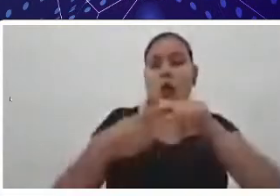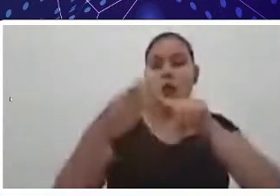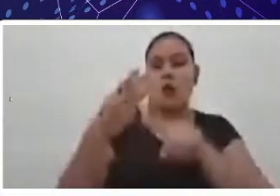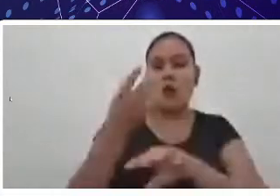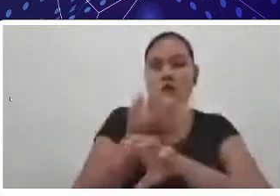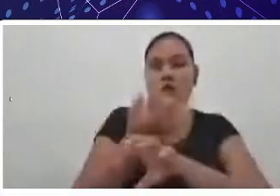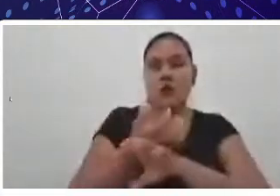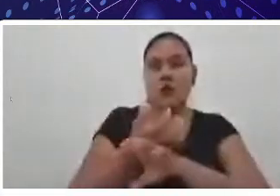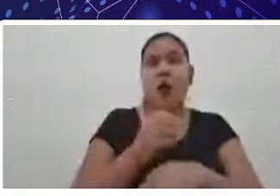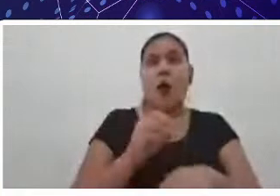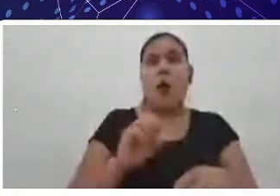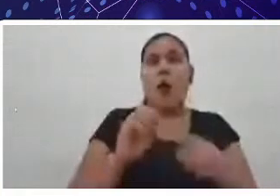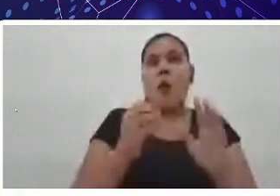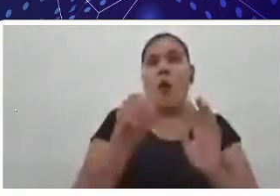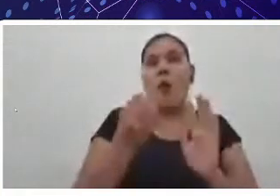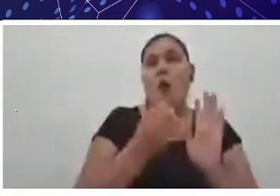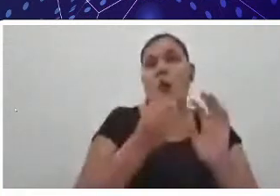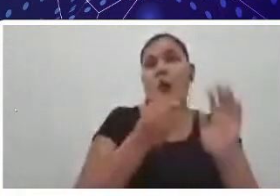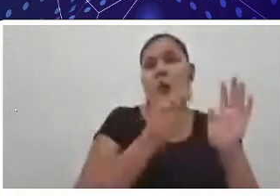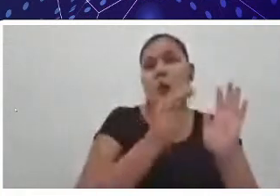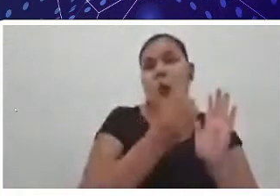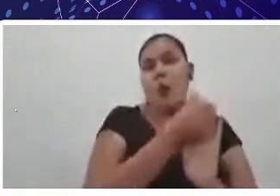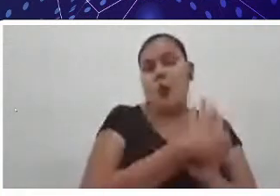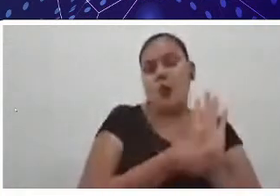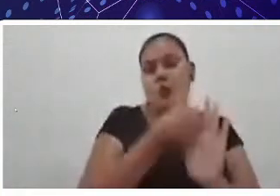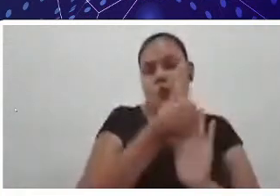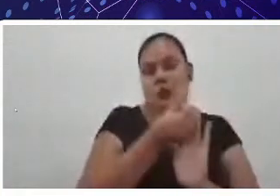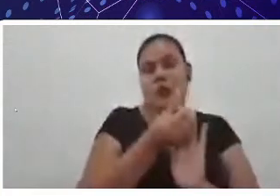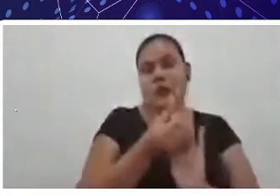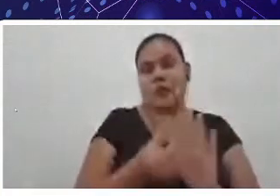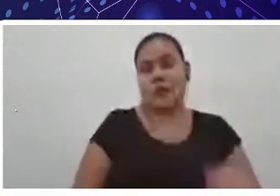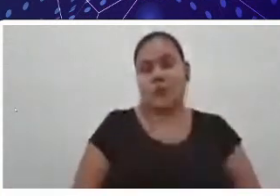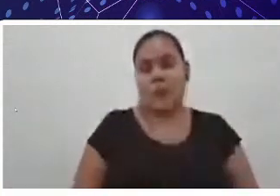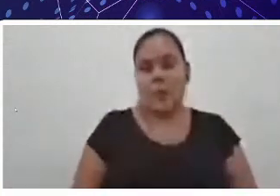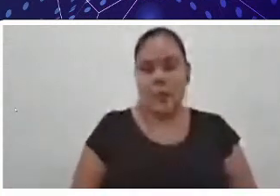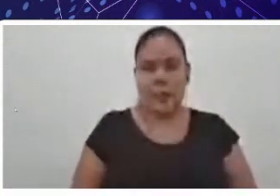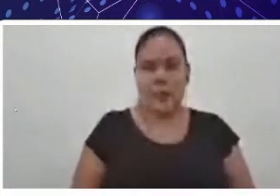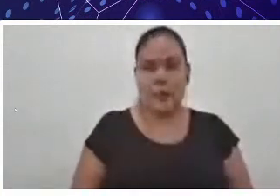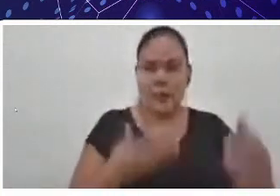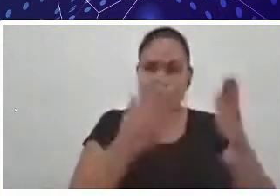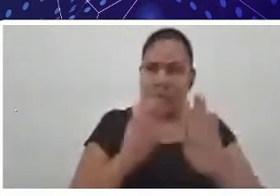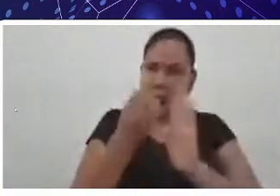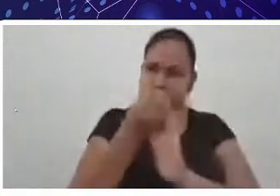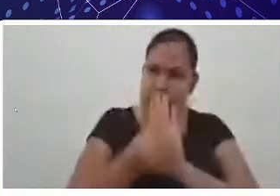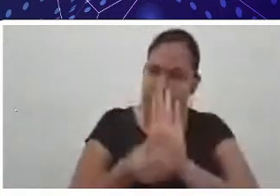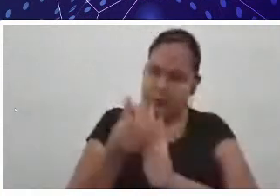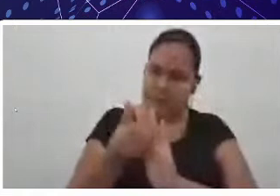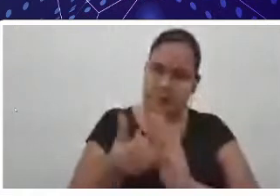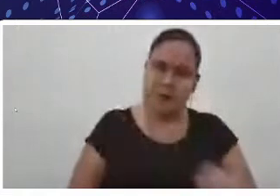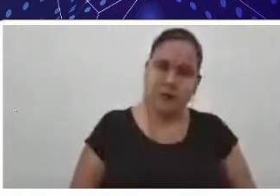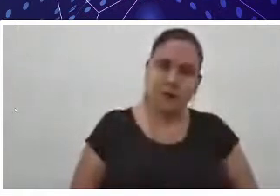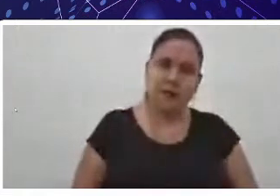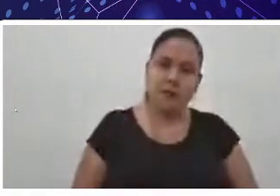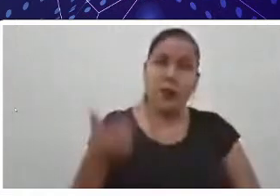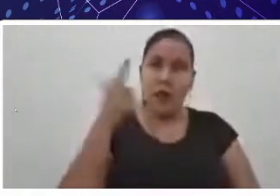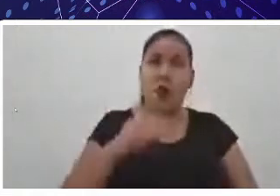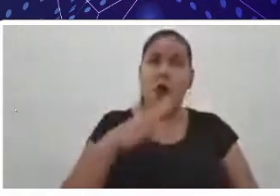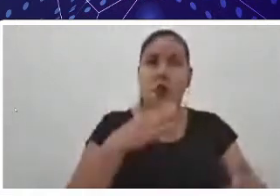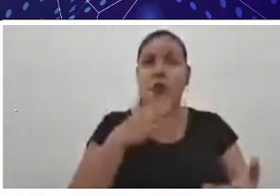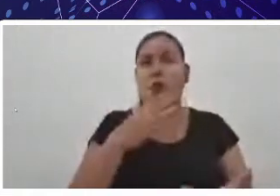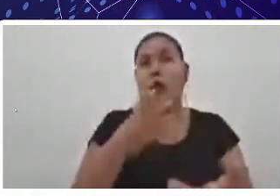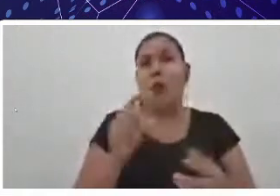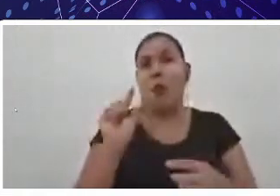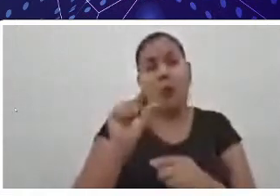forma, ele consegue ir conhecendo um pouco do curso também. Então, ele vai realizar essas três disciplinas, depois que ele